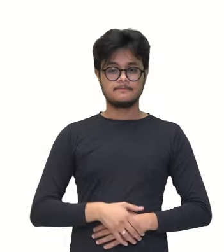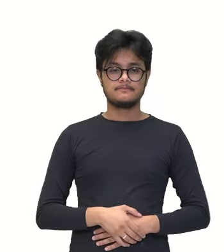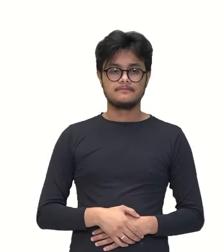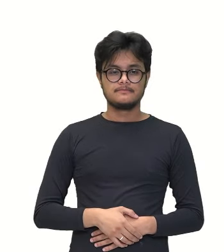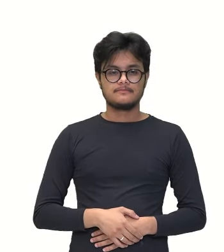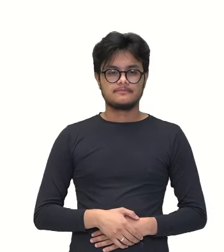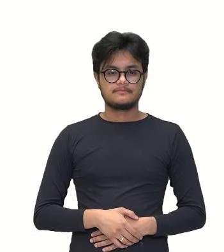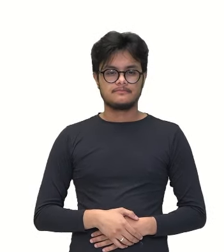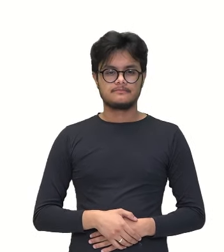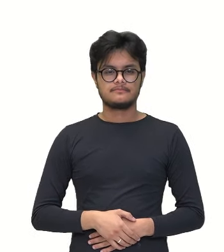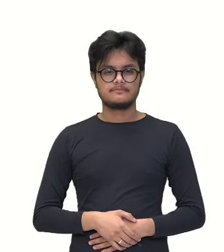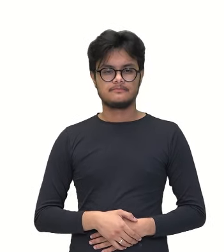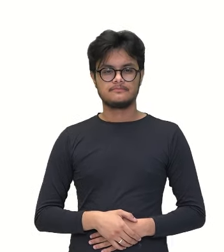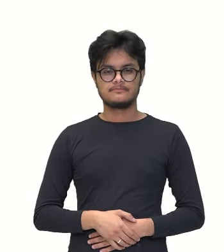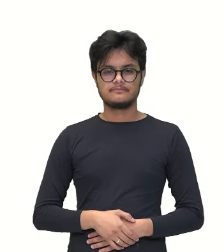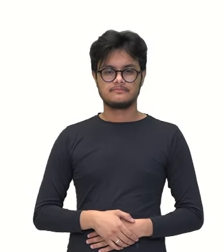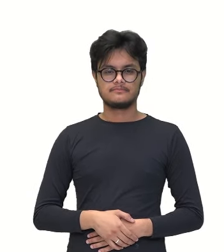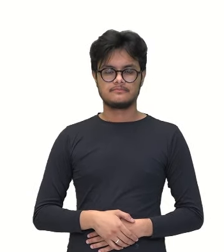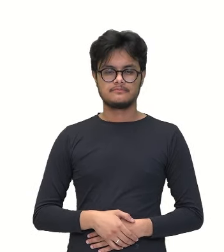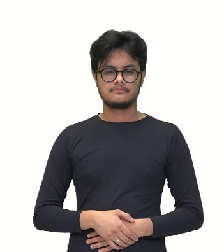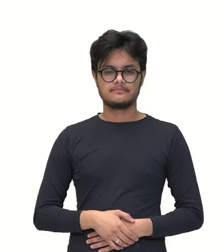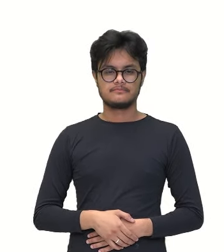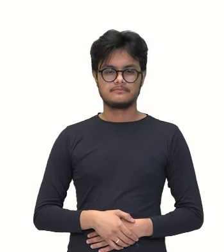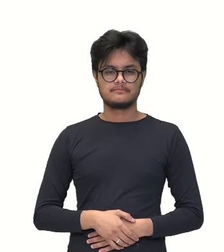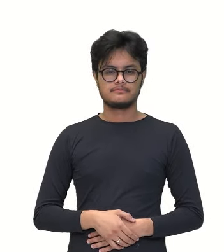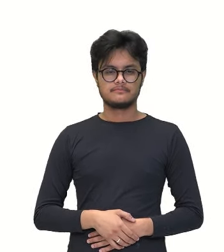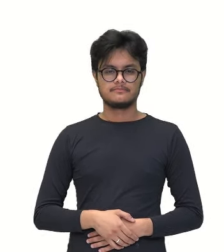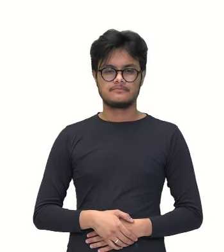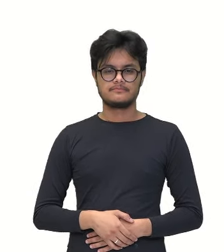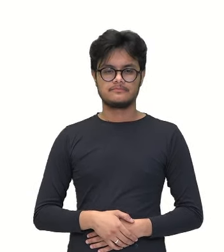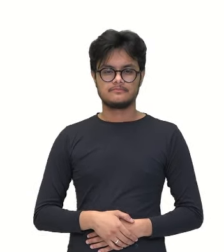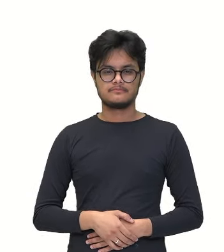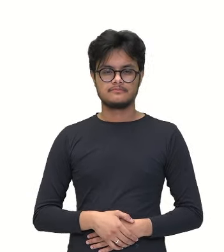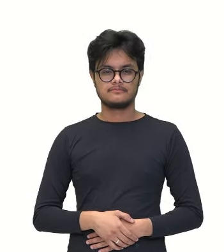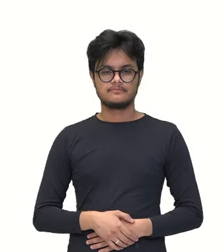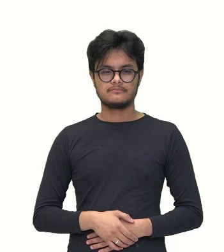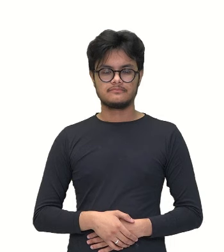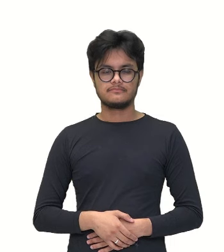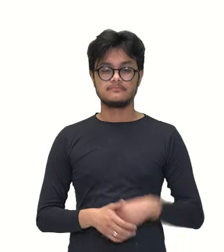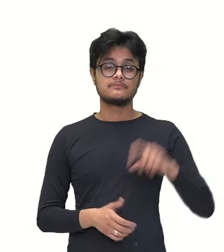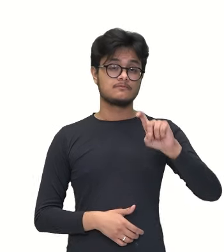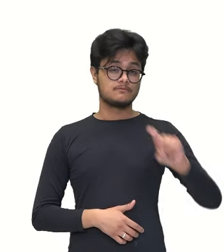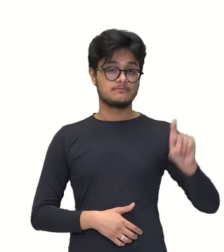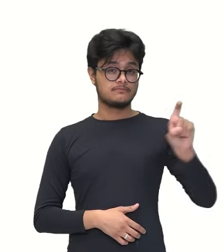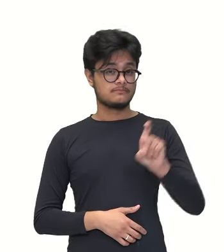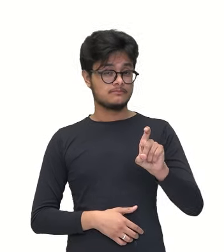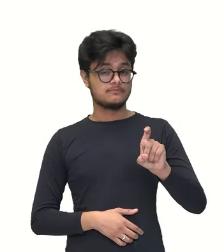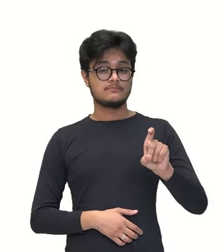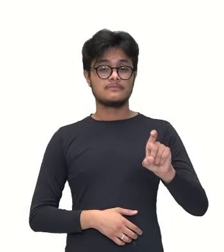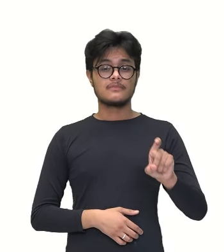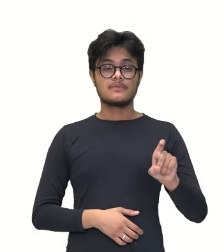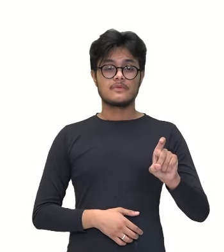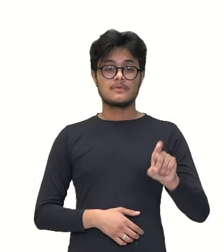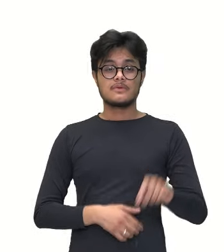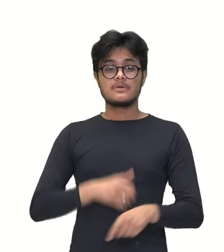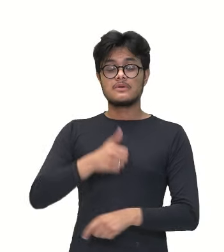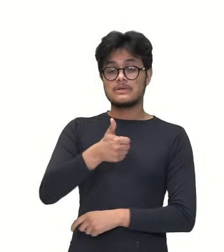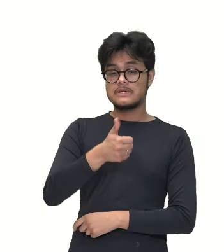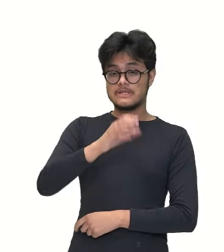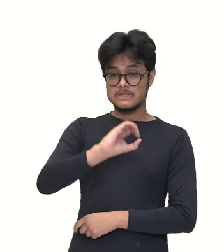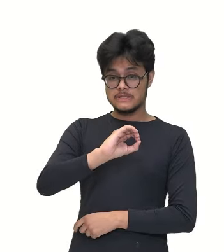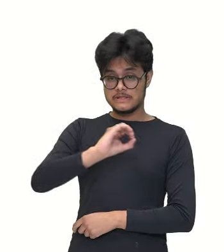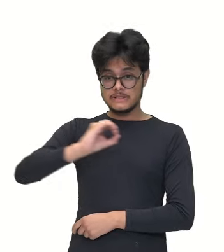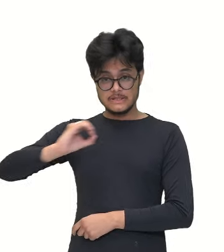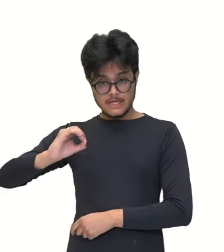7.290 dividido por 6 vai ser o resultado de 100 sacos de cimento